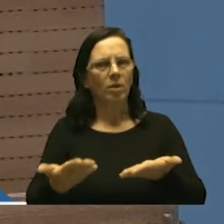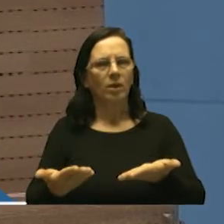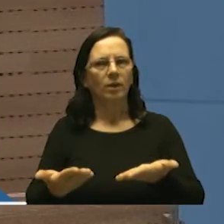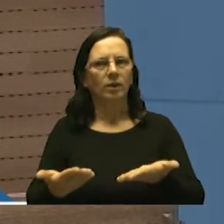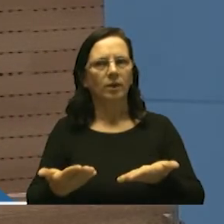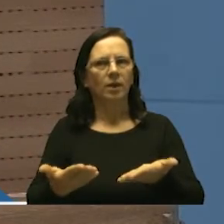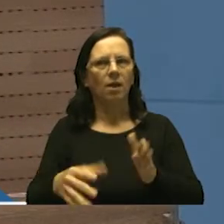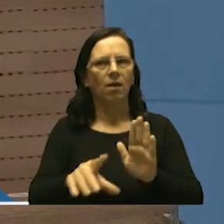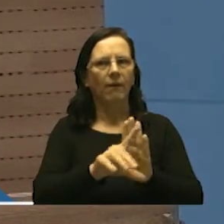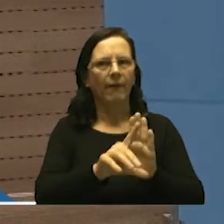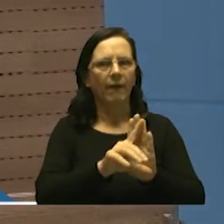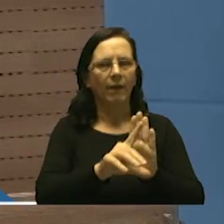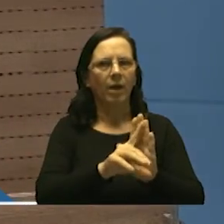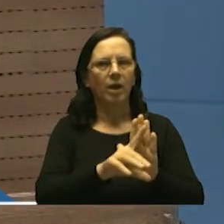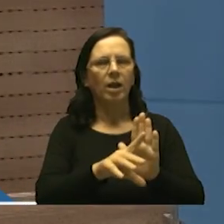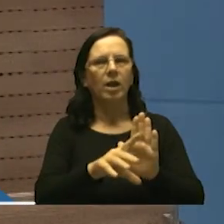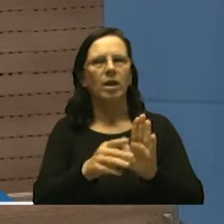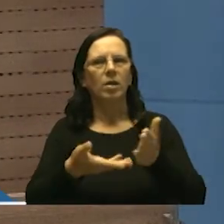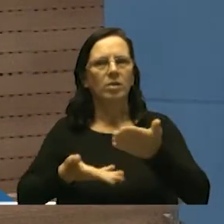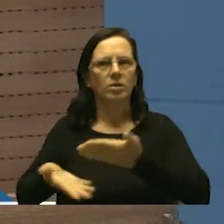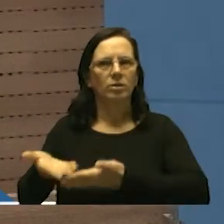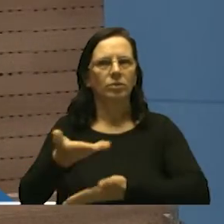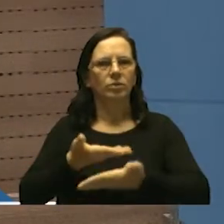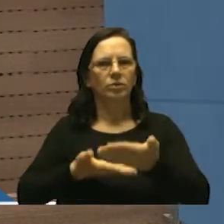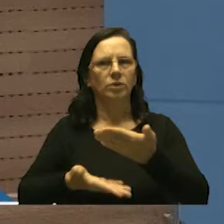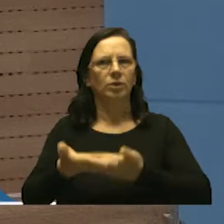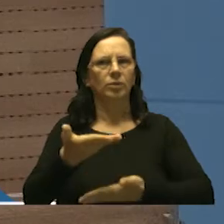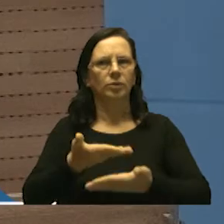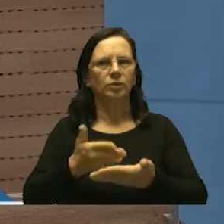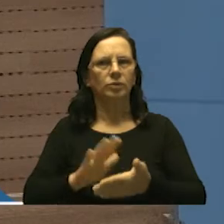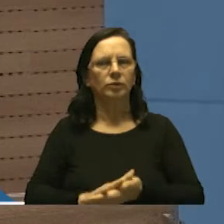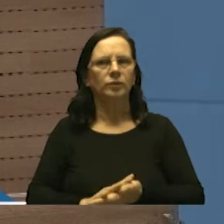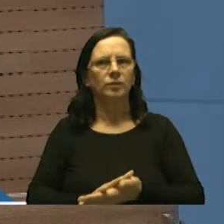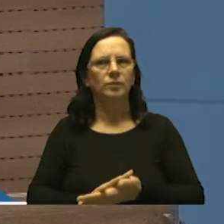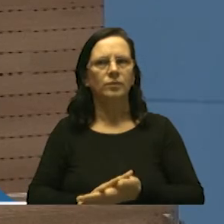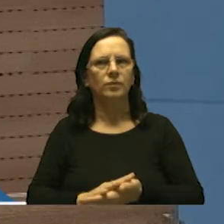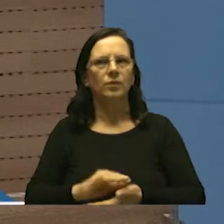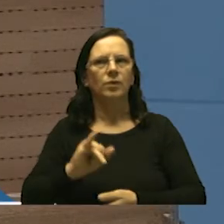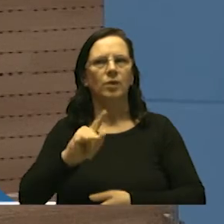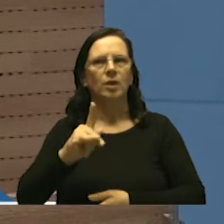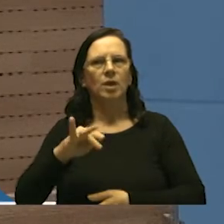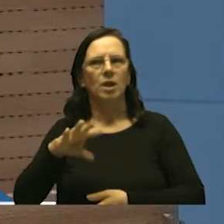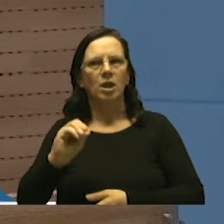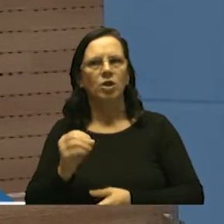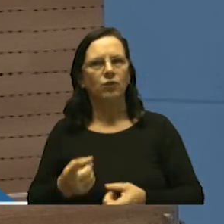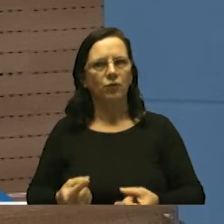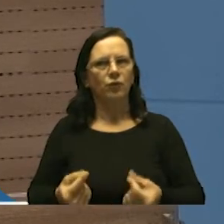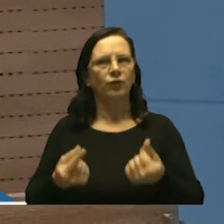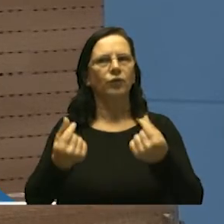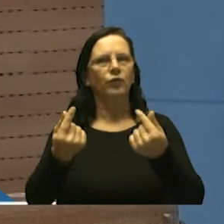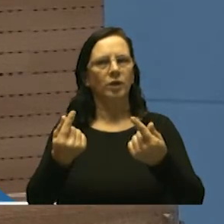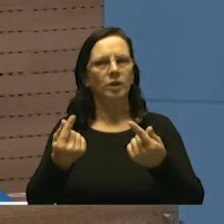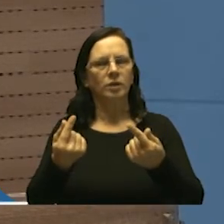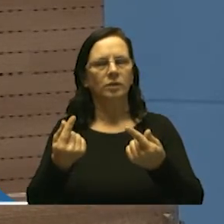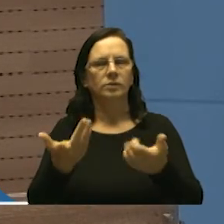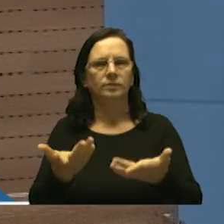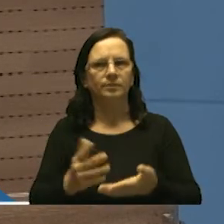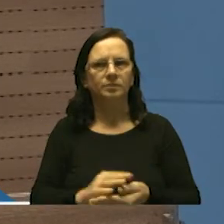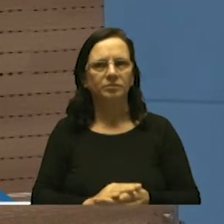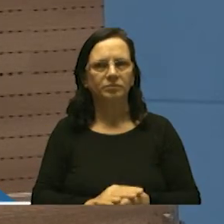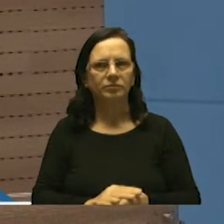cumprir a lei municipal que garante o repasse do incentivo financeiro a esta categoria